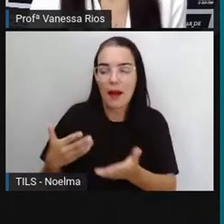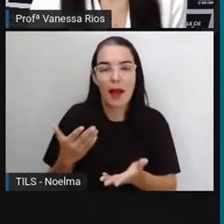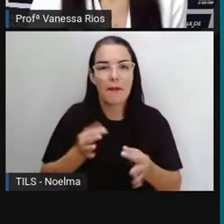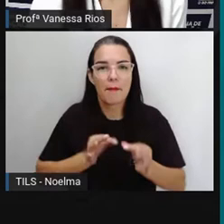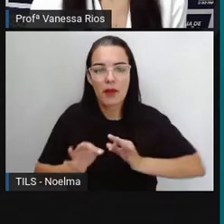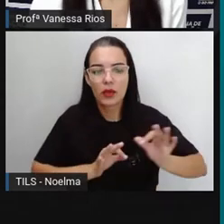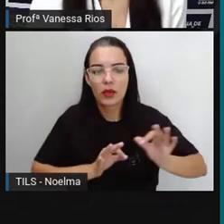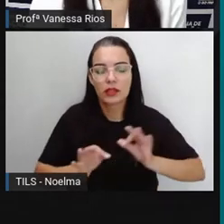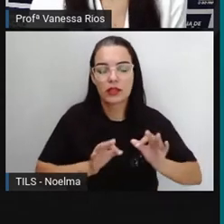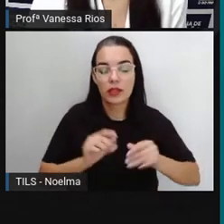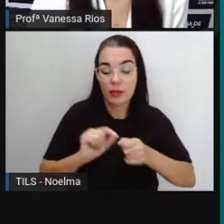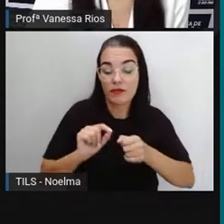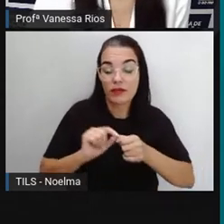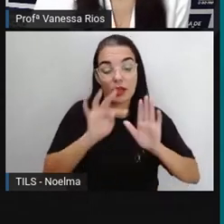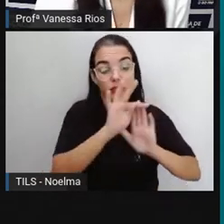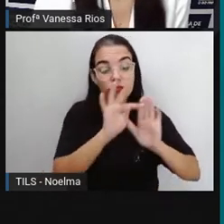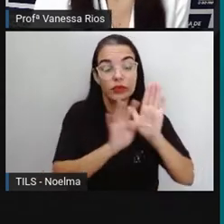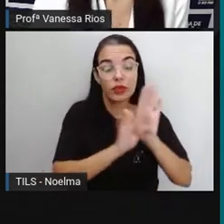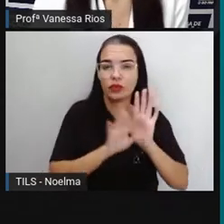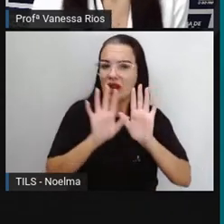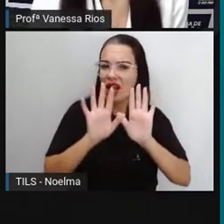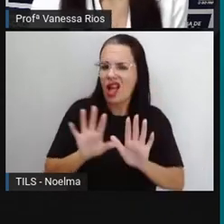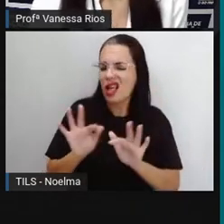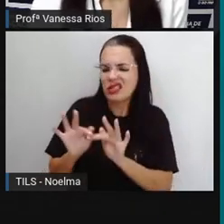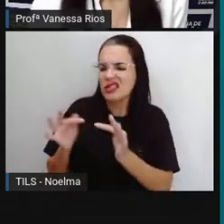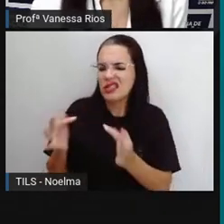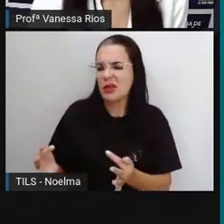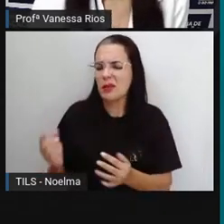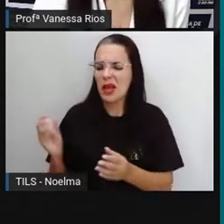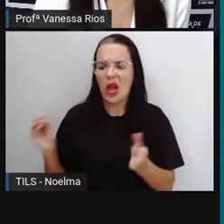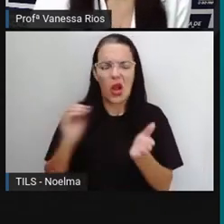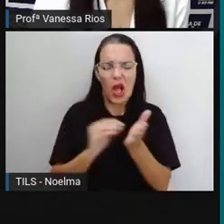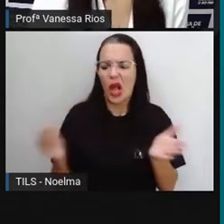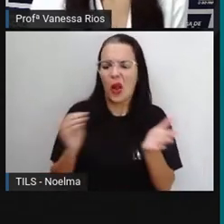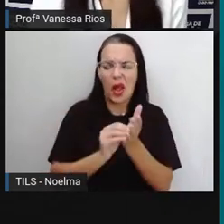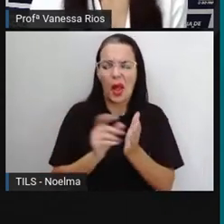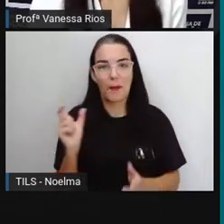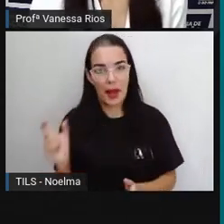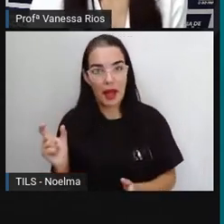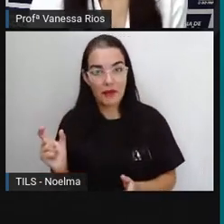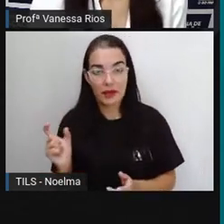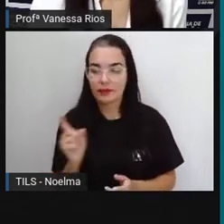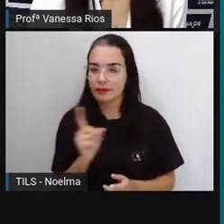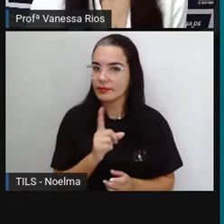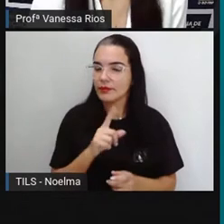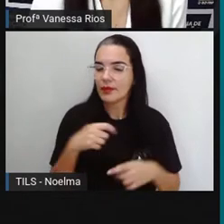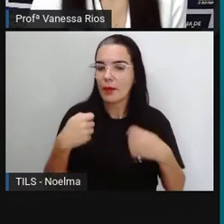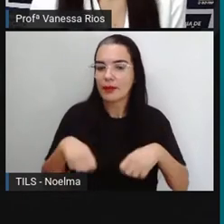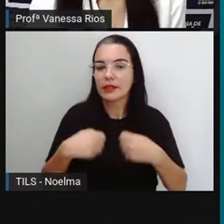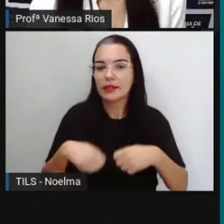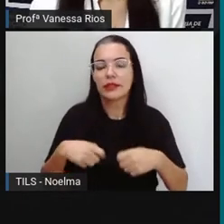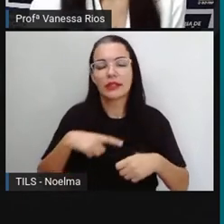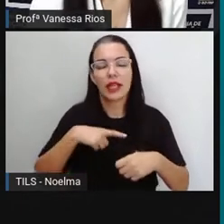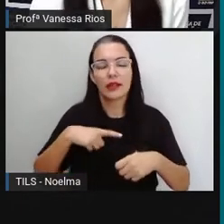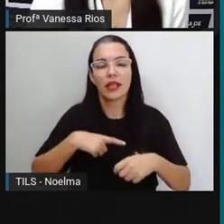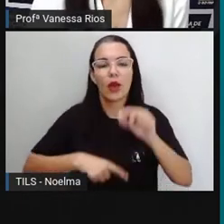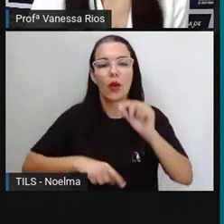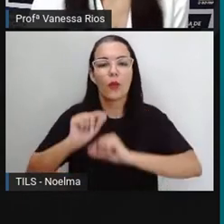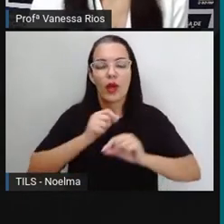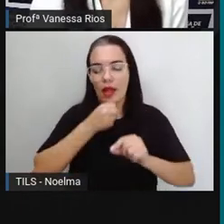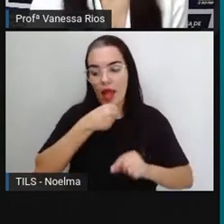produção desse texto, que não é simplesmente colocar palavras e escrever. A reportagem exige estudo,